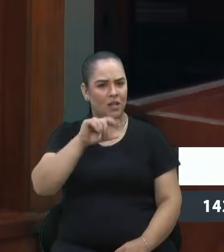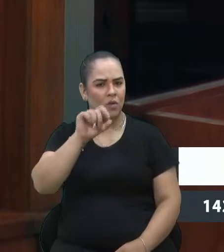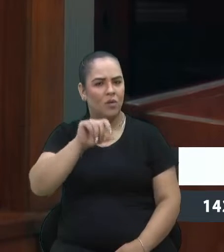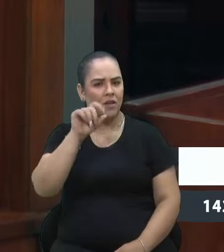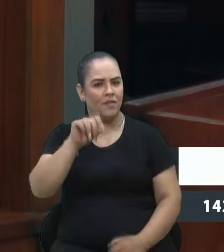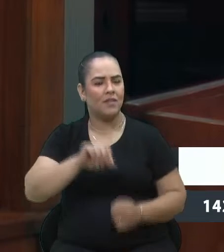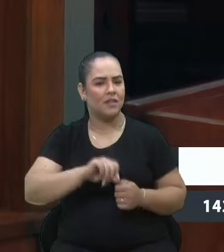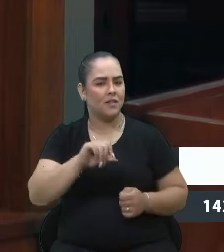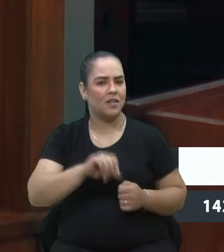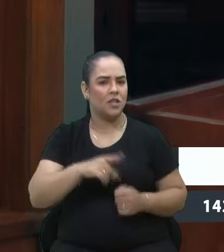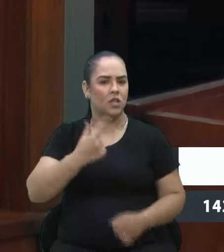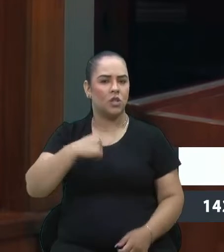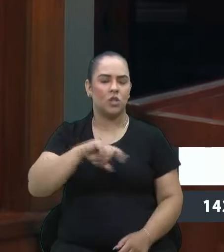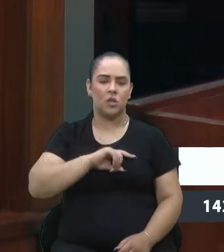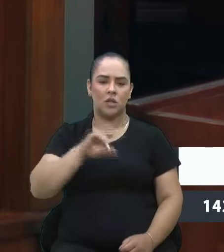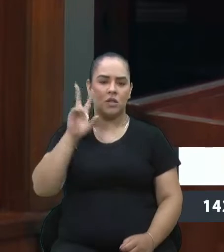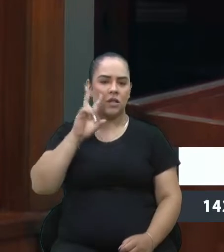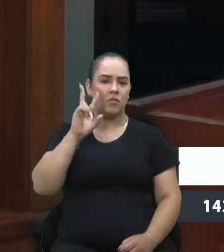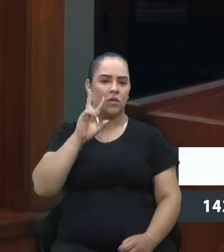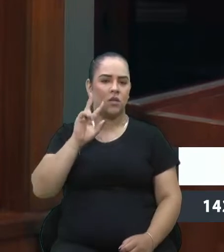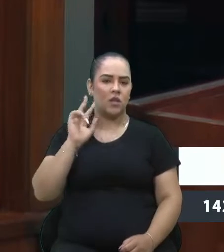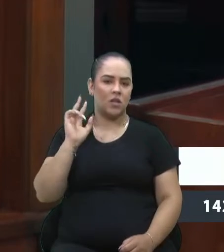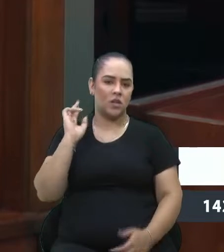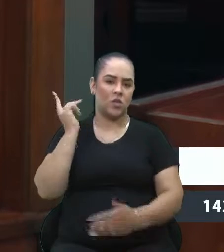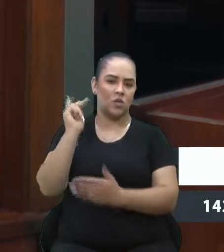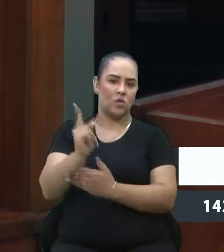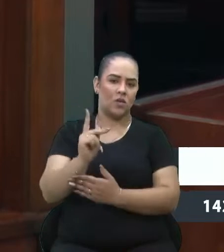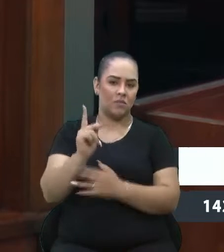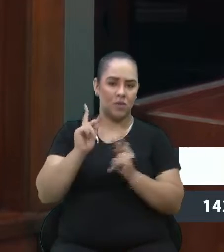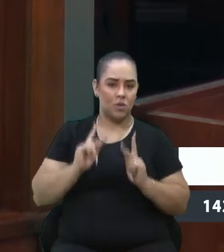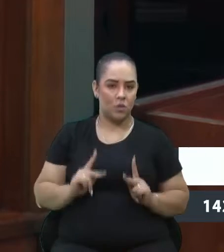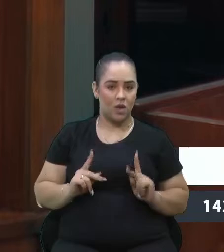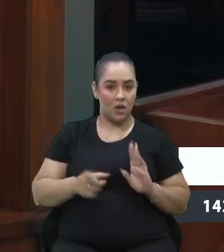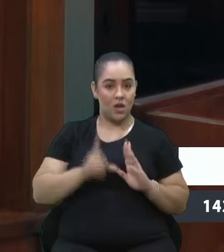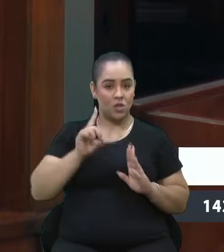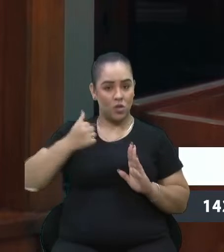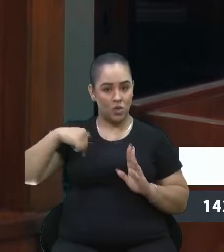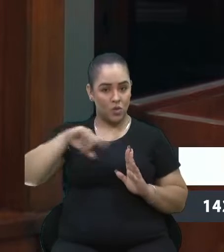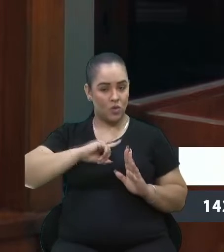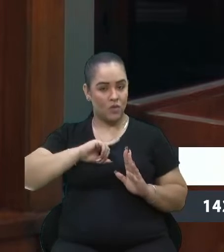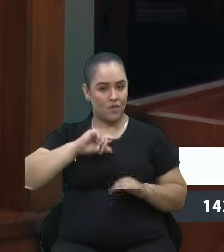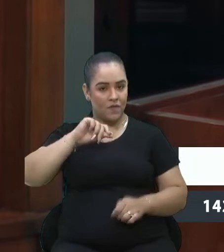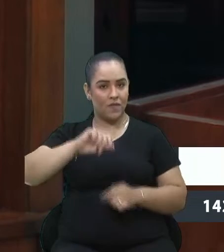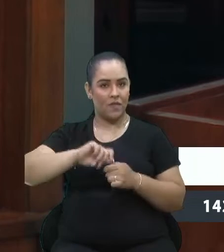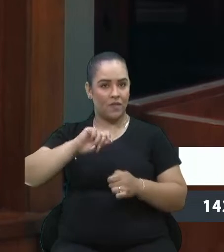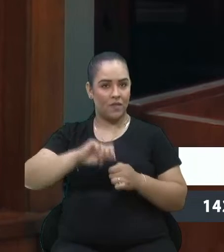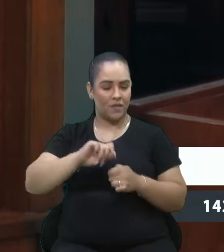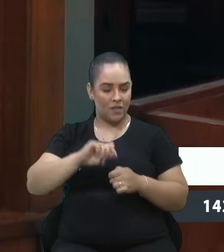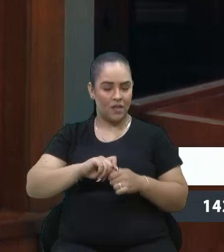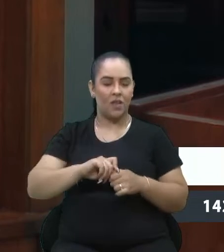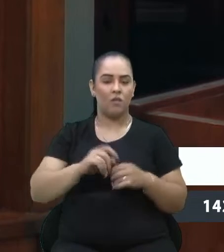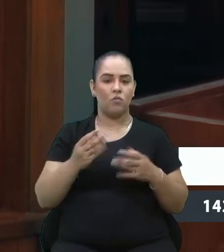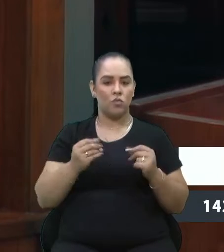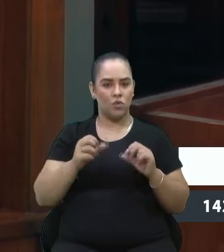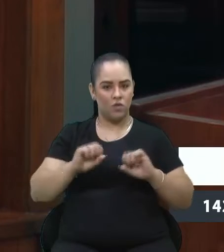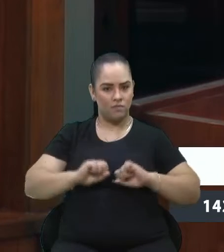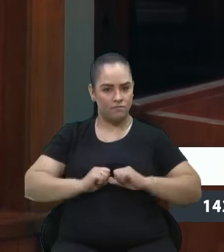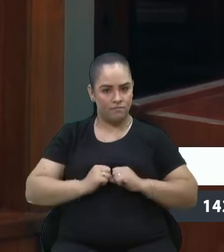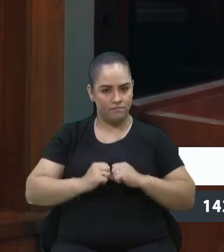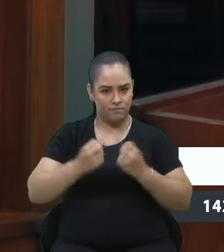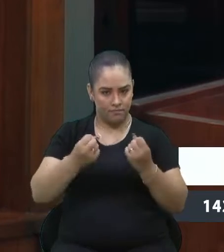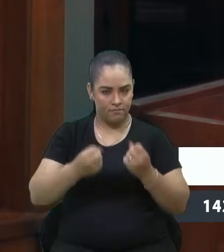lembre da história daqueles que vieram antes de nós e que fizeram tantos sacrifícios.